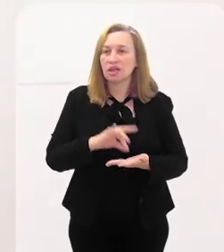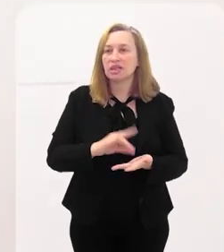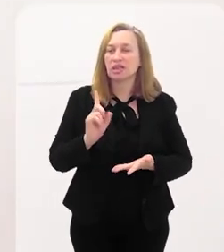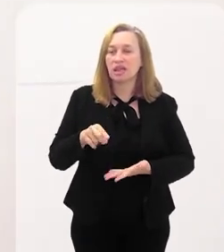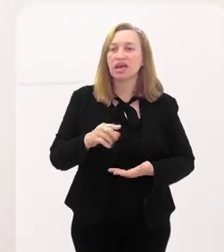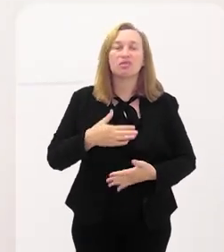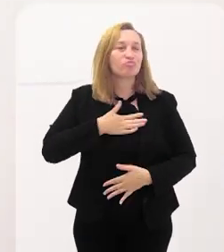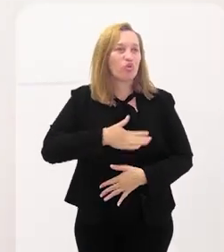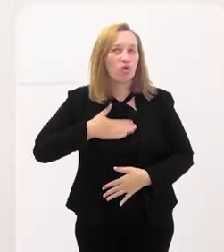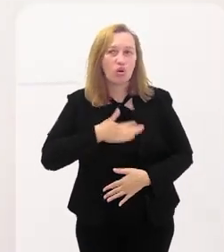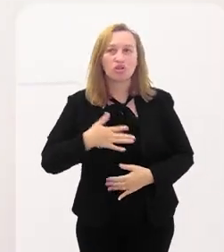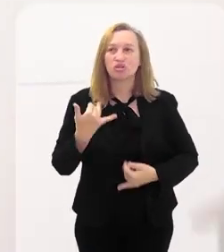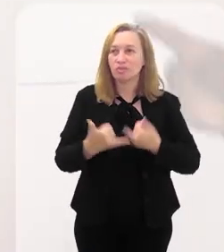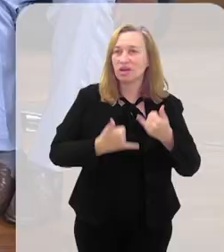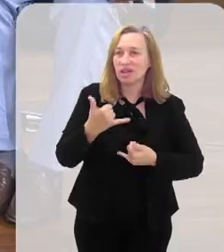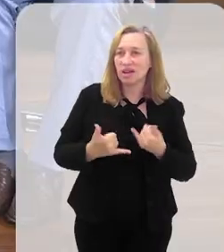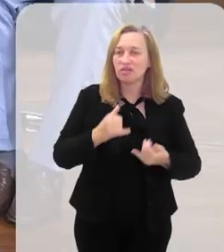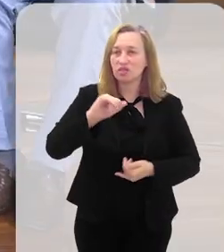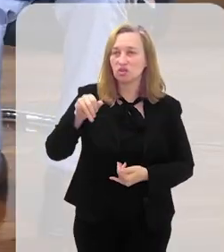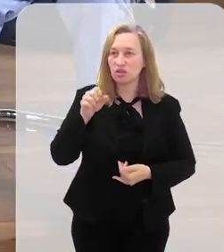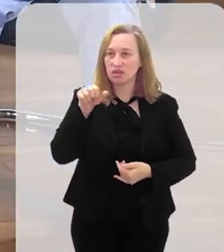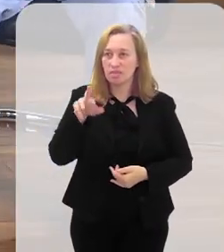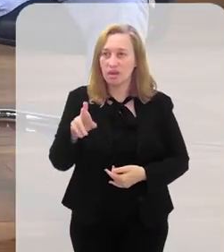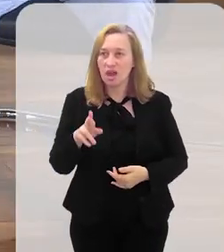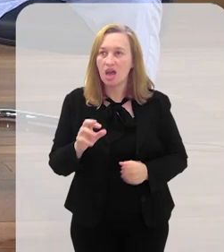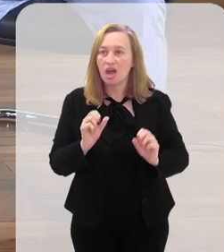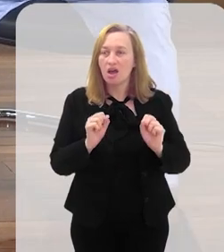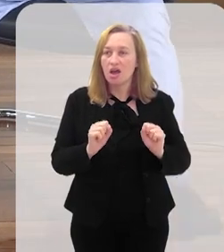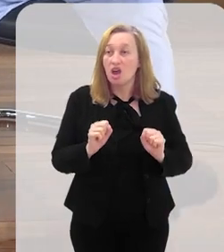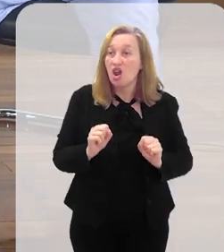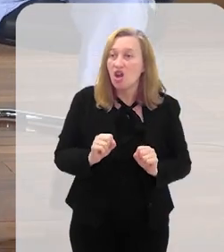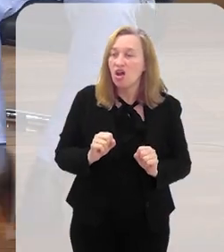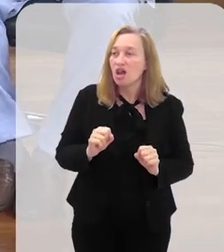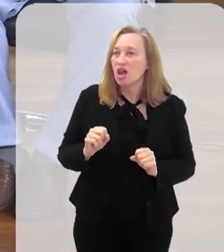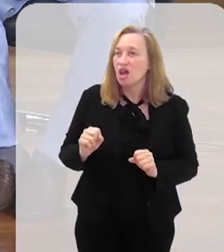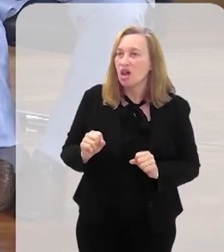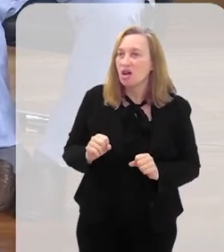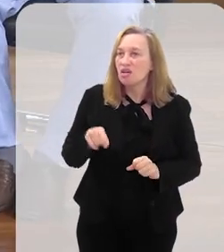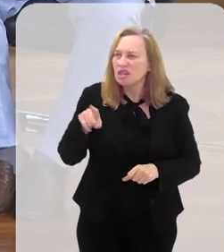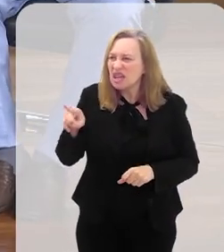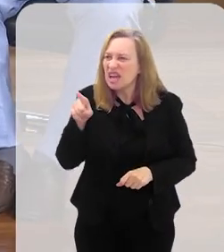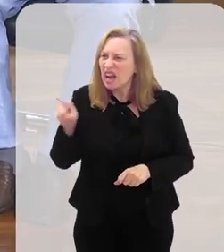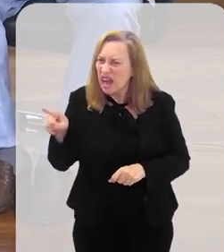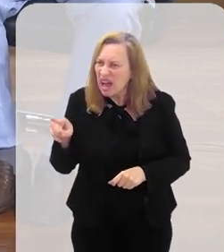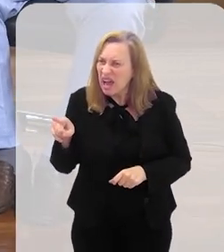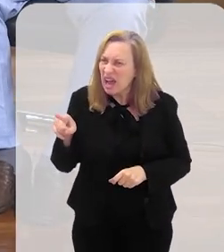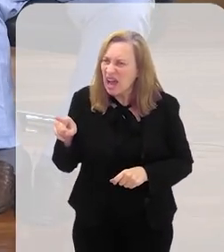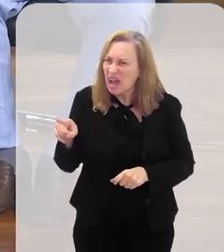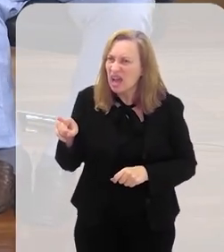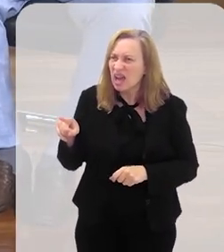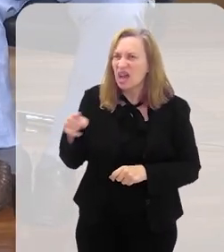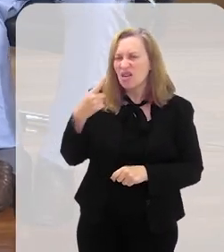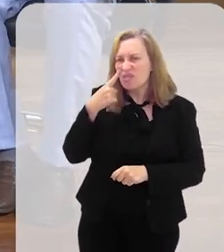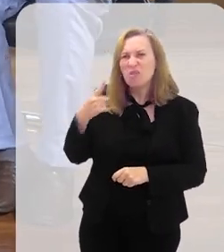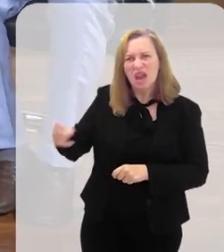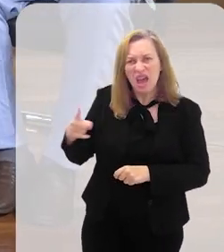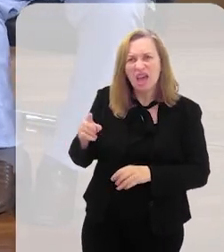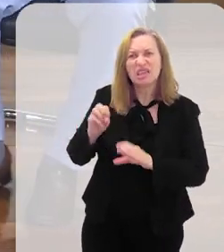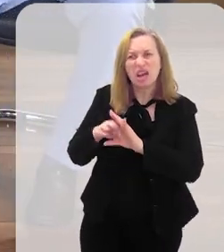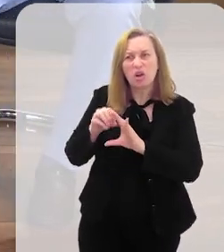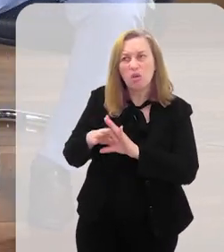realidade. Eu sempre gosto, eu brincava com José Márcio, mas logo lá, Ivanito, tem que ser lá mesmo, porque é lá que o povo vê.